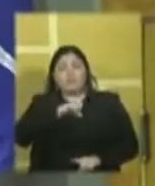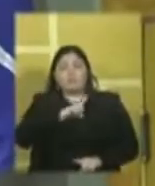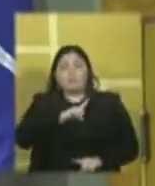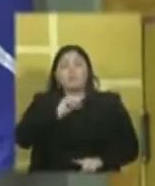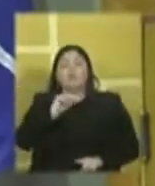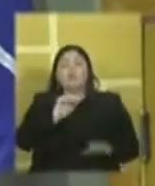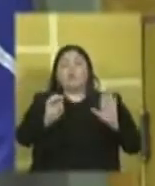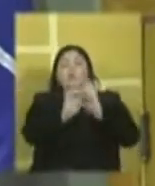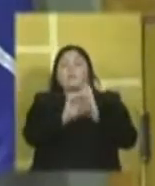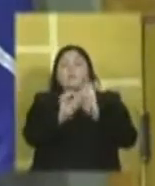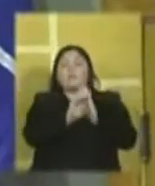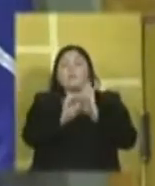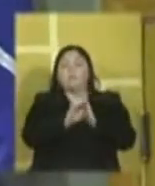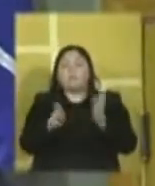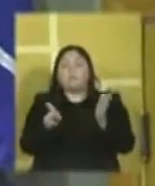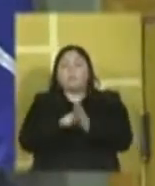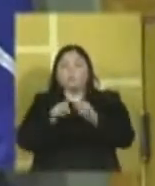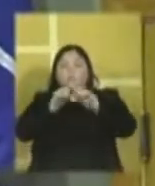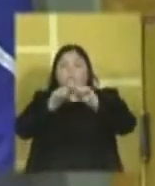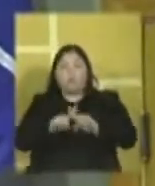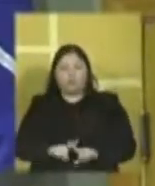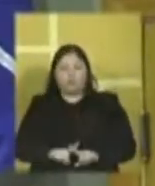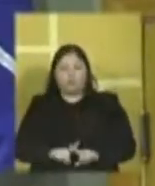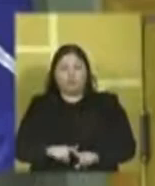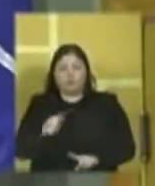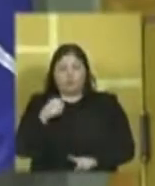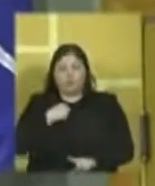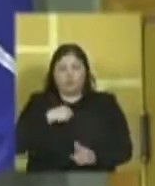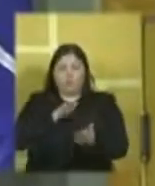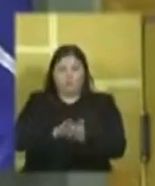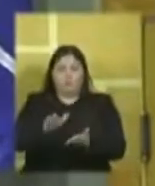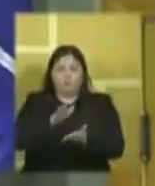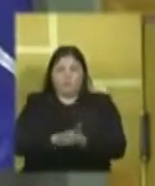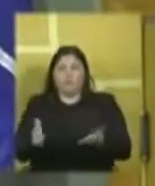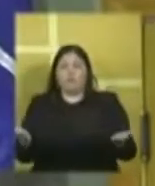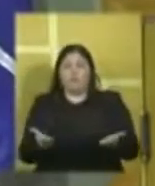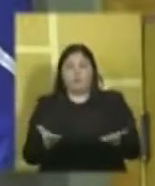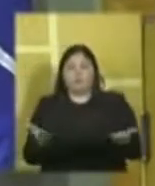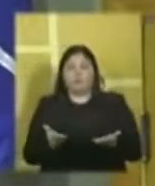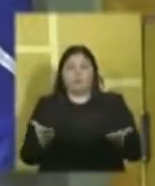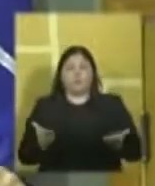o Estatuto da Caixa Econômica Federal. Eu fiz questão de imprimir agora.